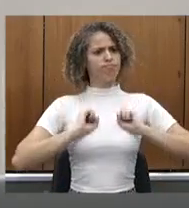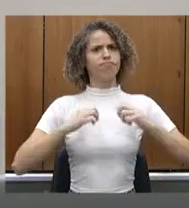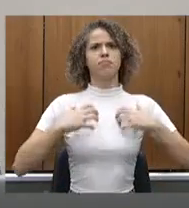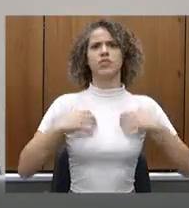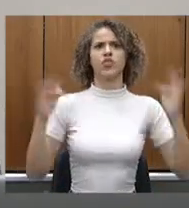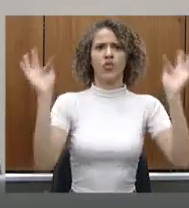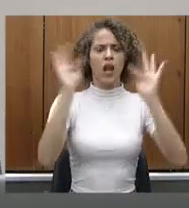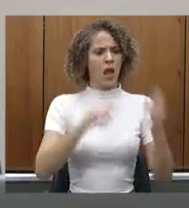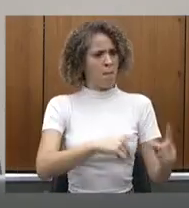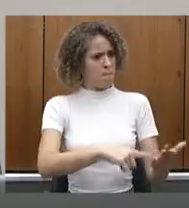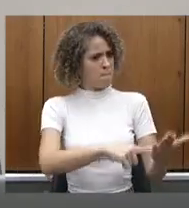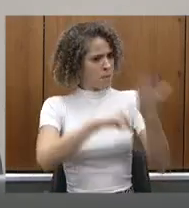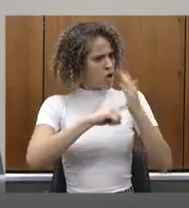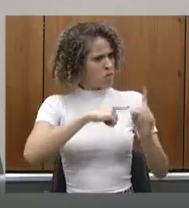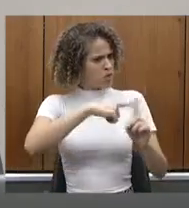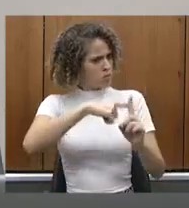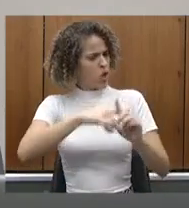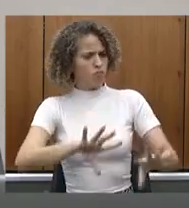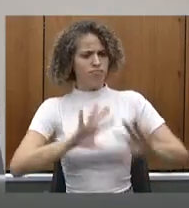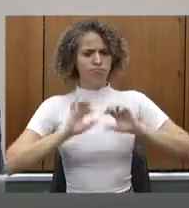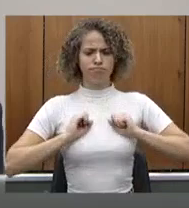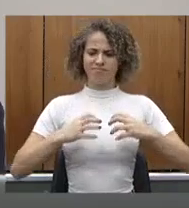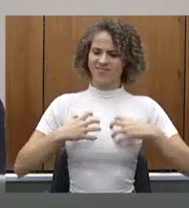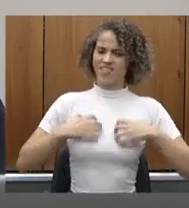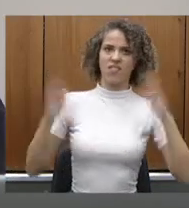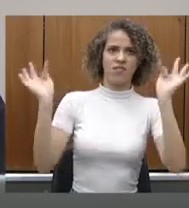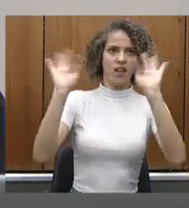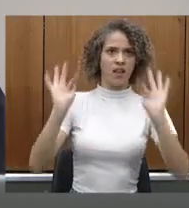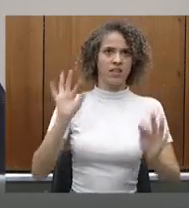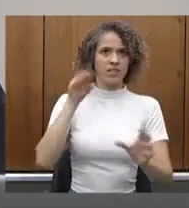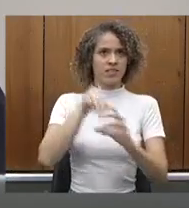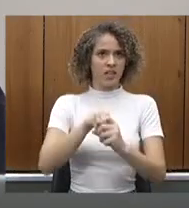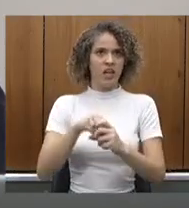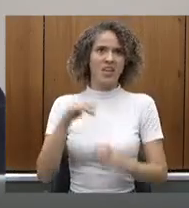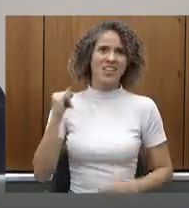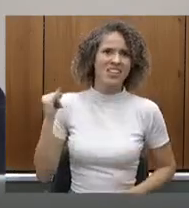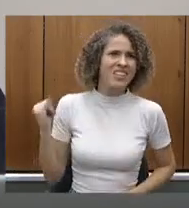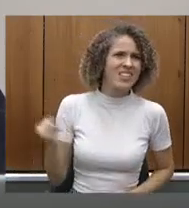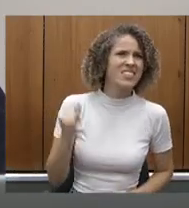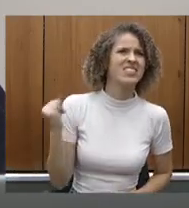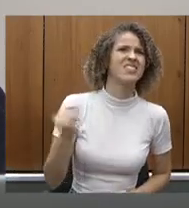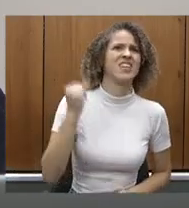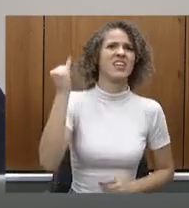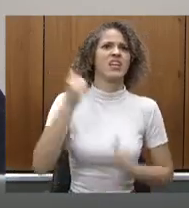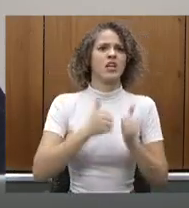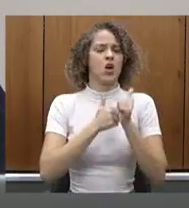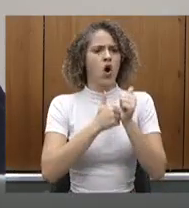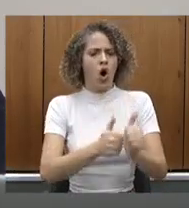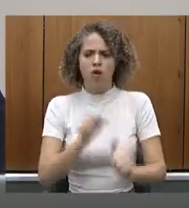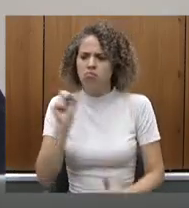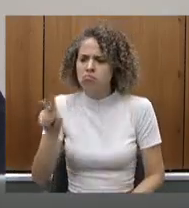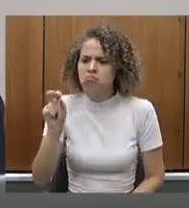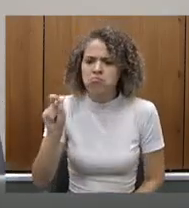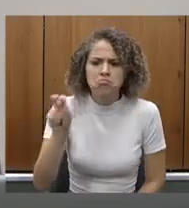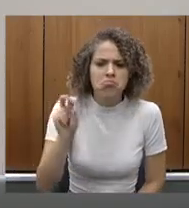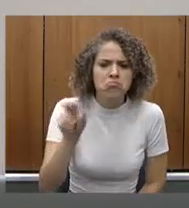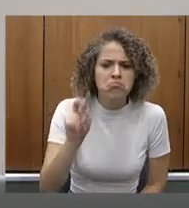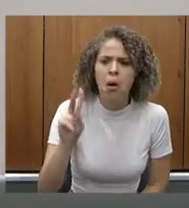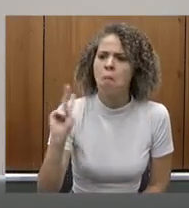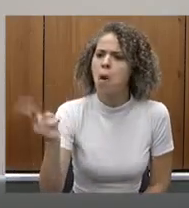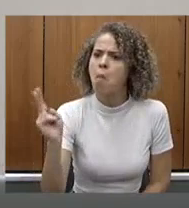desse governo nesse momento tão importante, de ter acompanhado de perto tudo isso acontecendo.